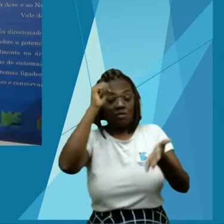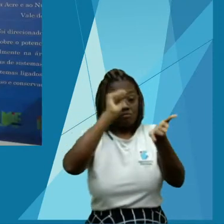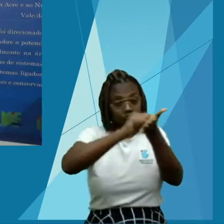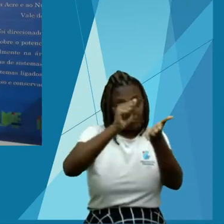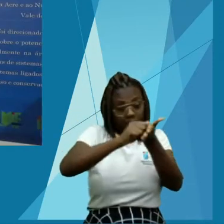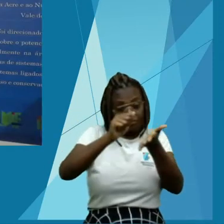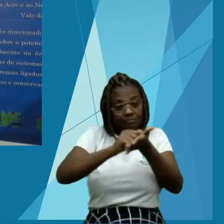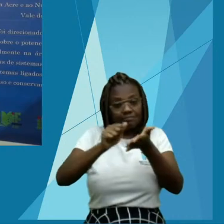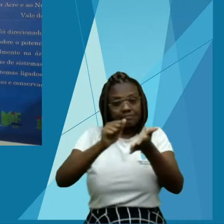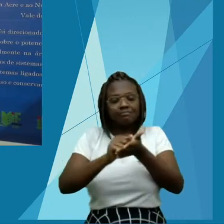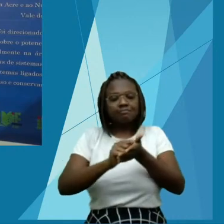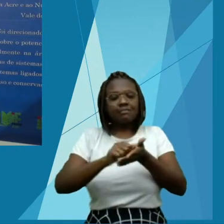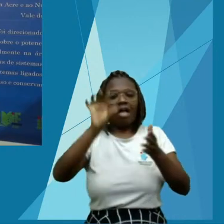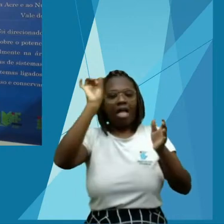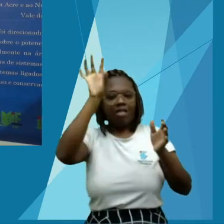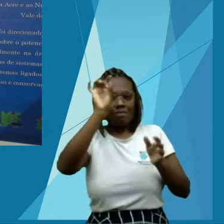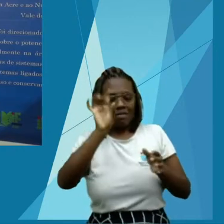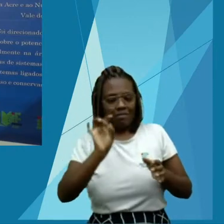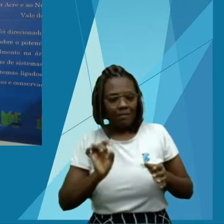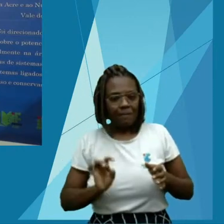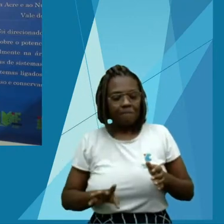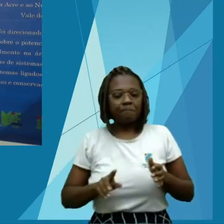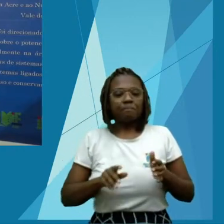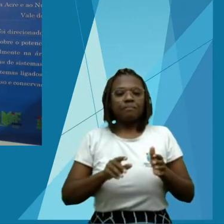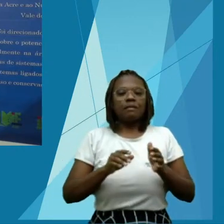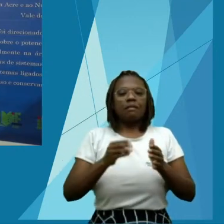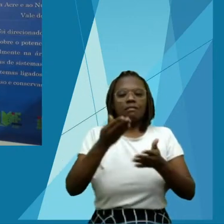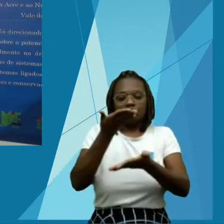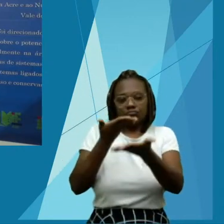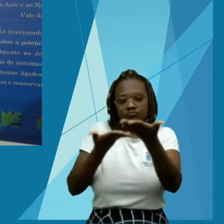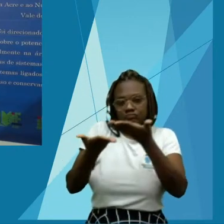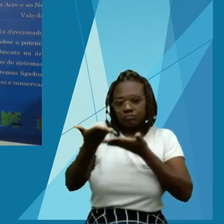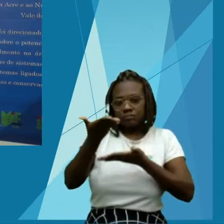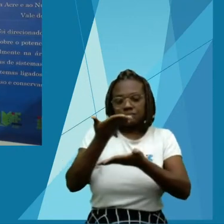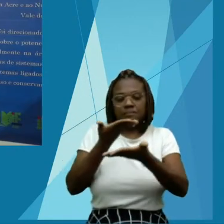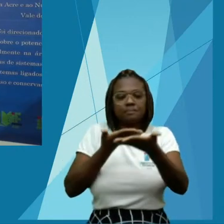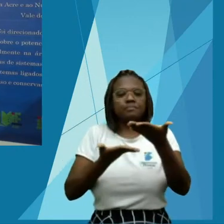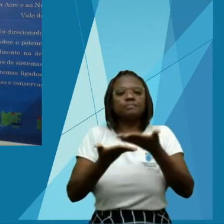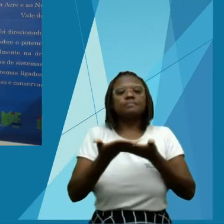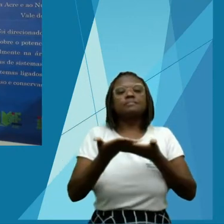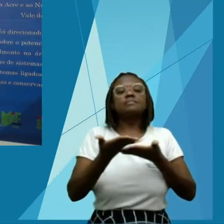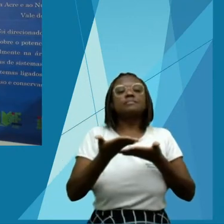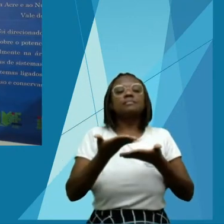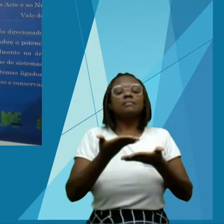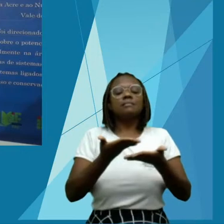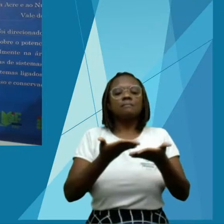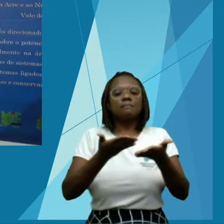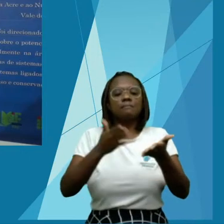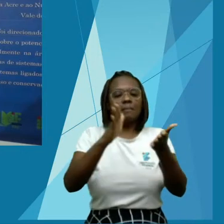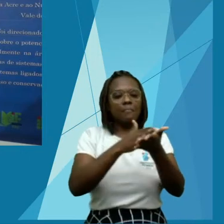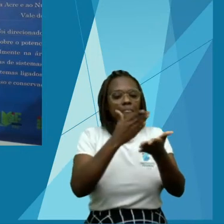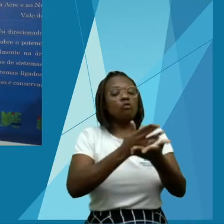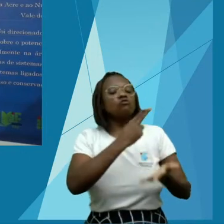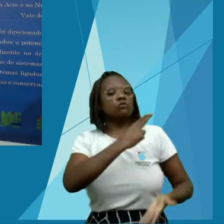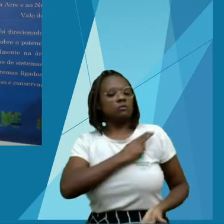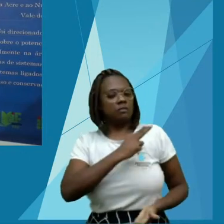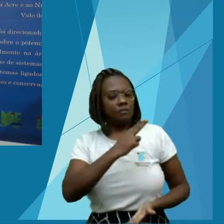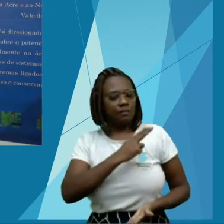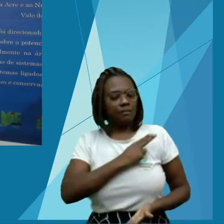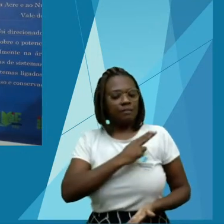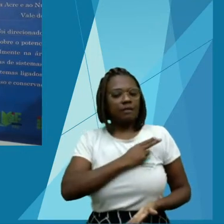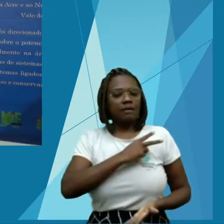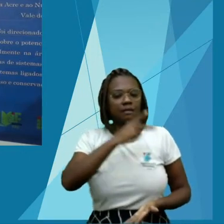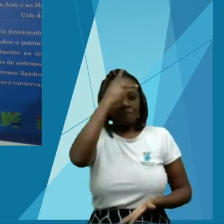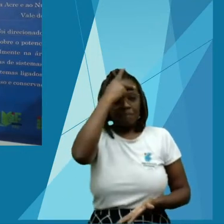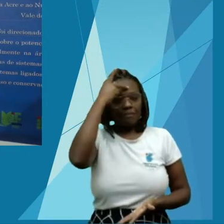e da Embrapa através do pesquisador Amaurice Vieiro. São mais de 800 páginas